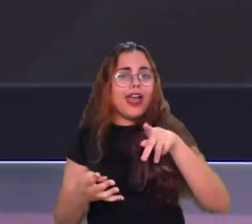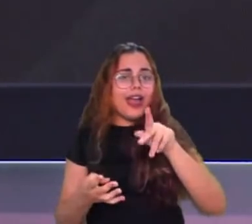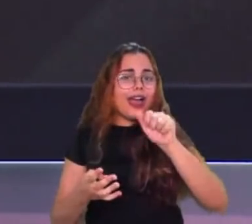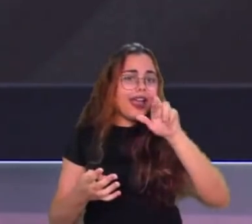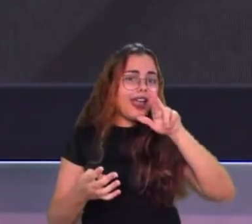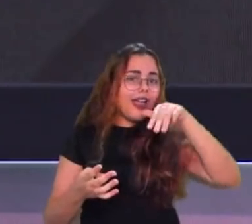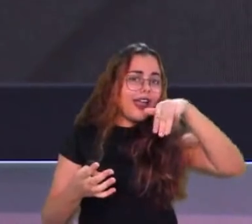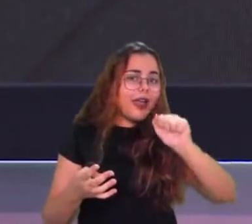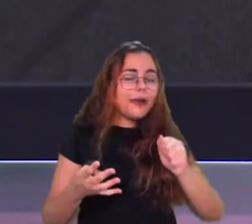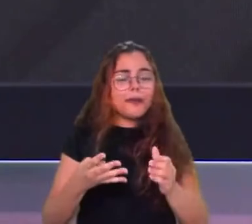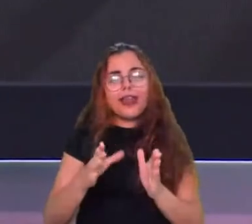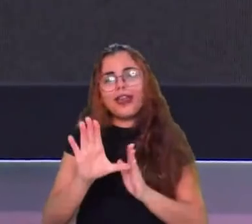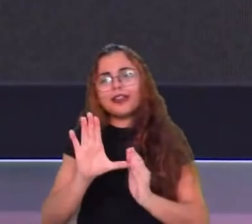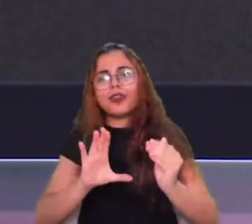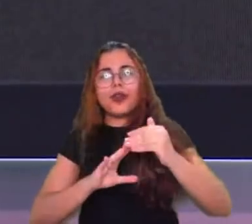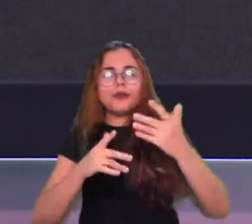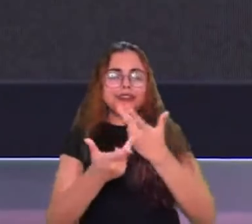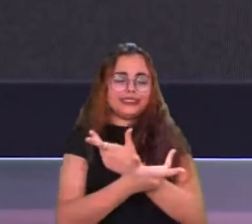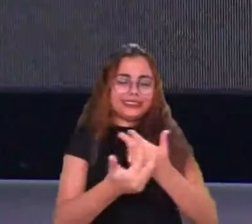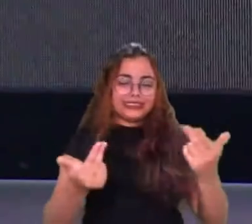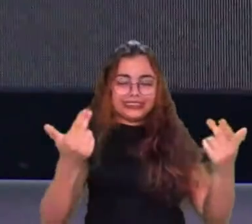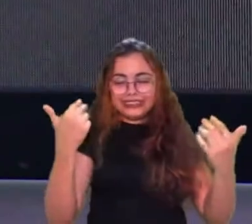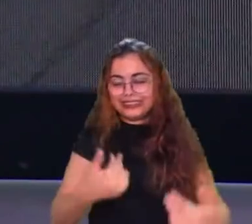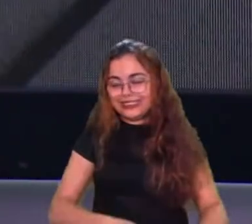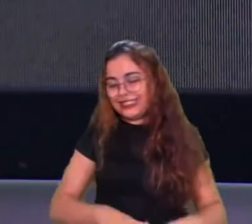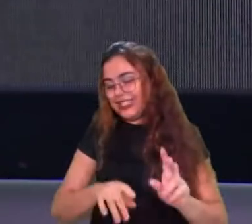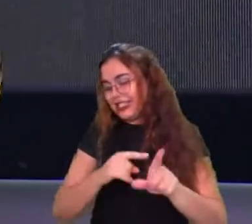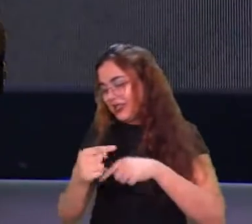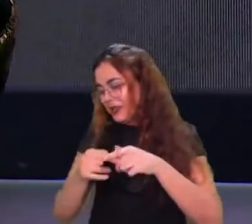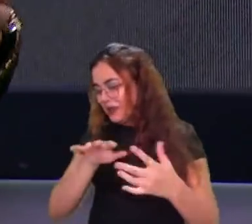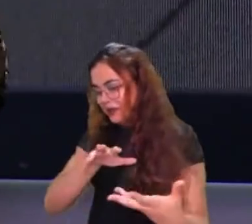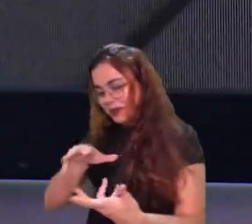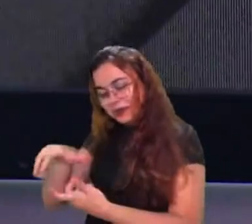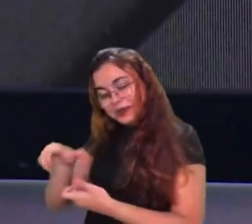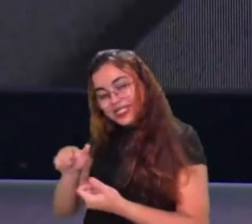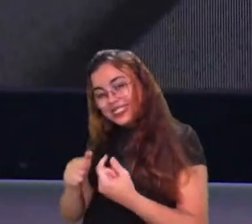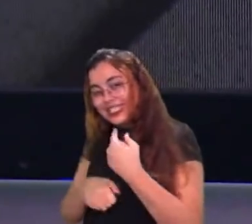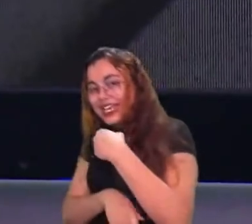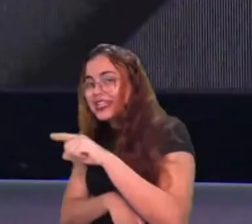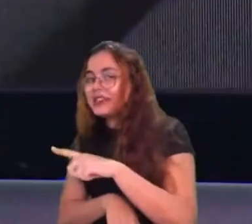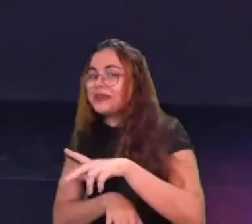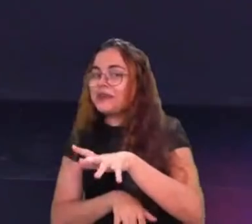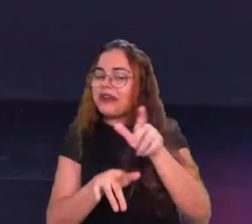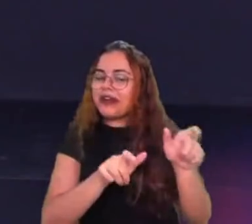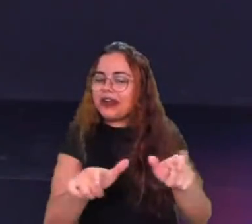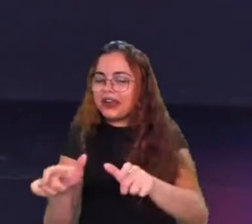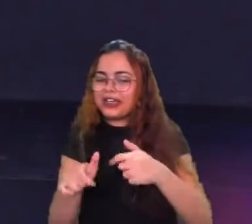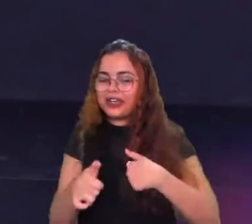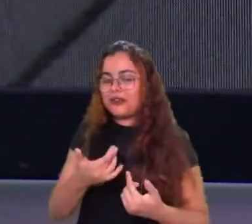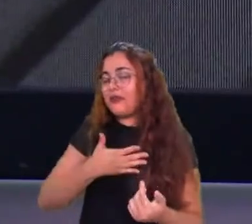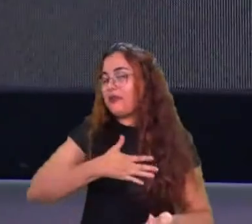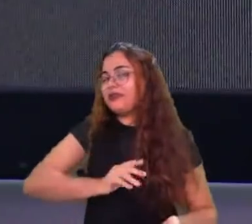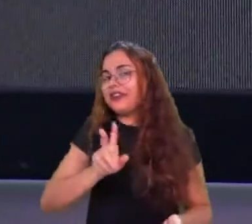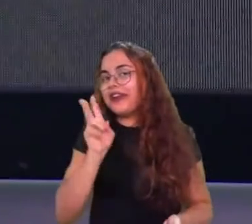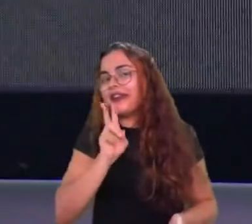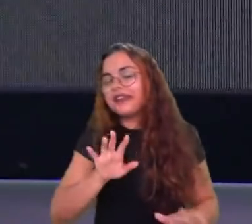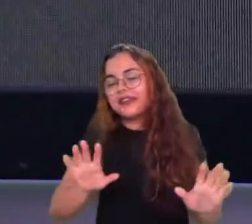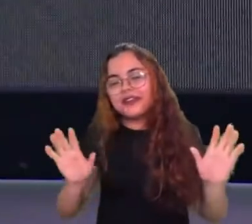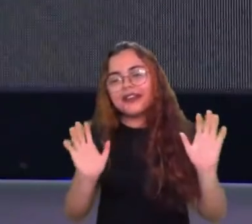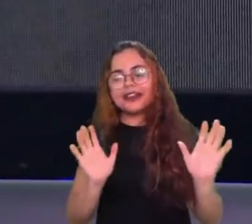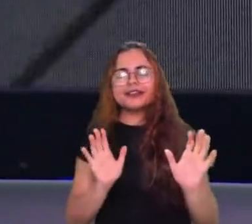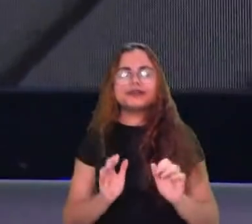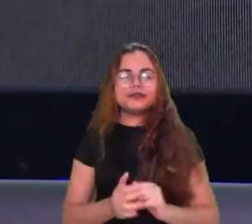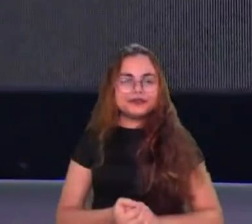internacionalmente ele tá passando por lugares que eu não gostaria de ver eu tava sentado ali o Takeshi falou de Bar do Top falei, ah Takeshi tá de